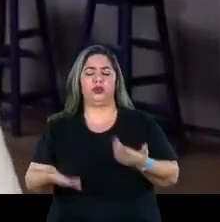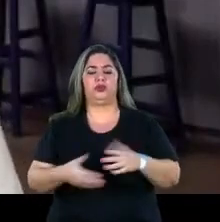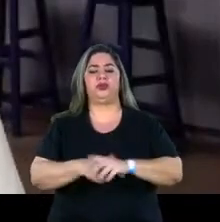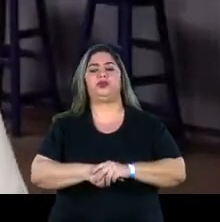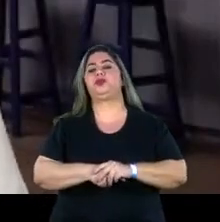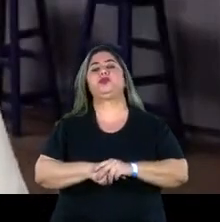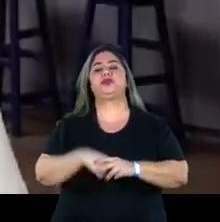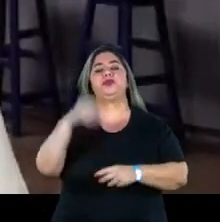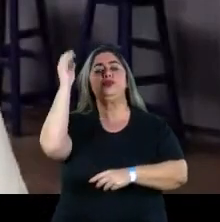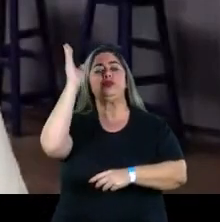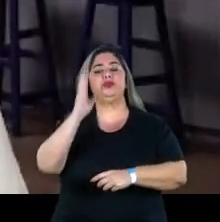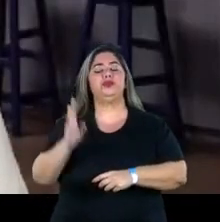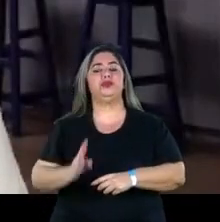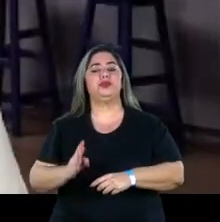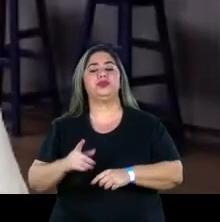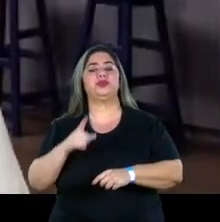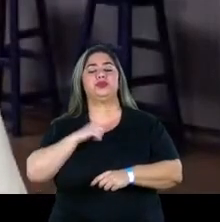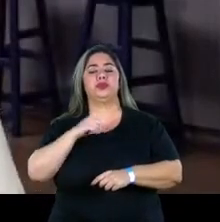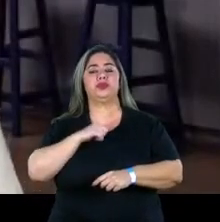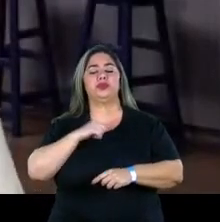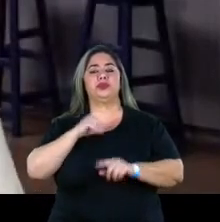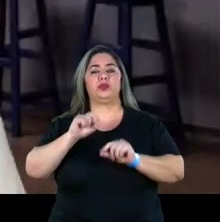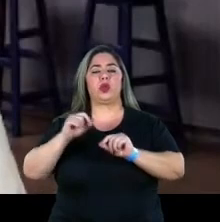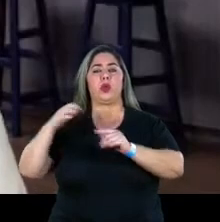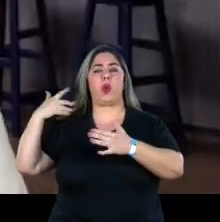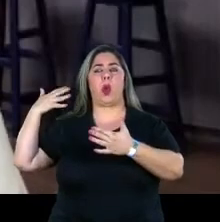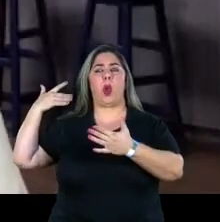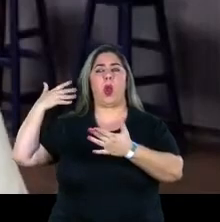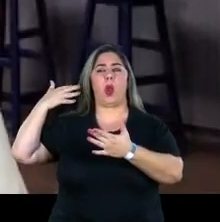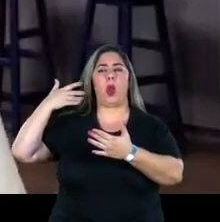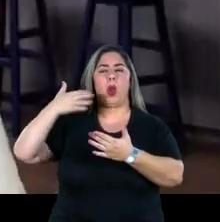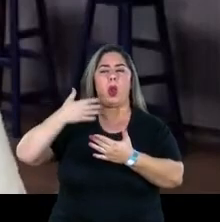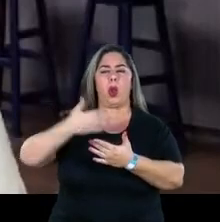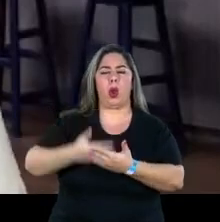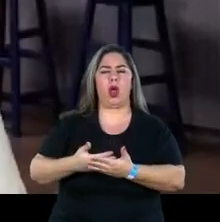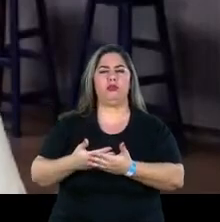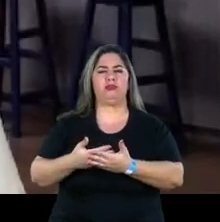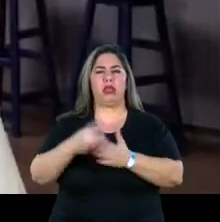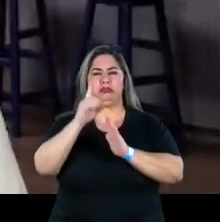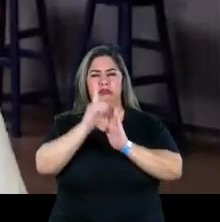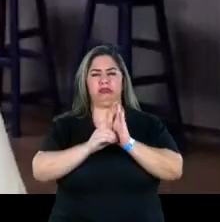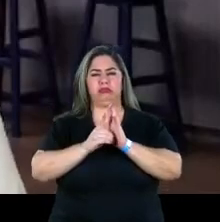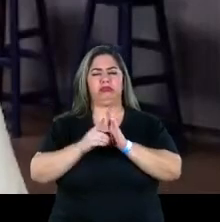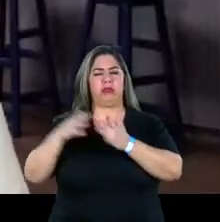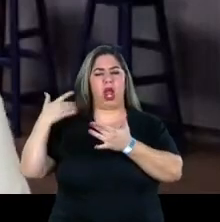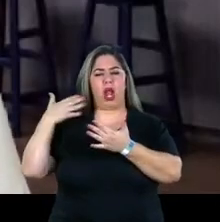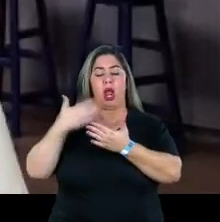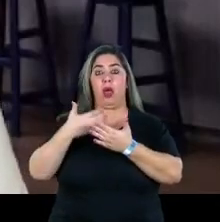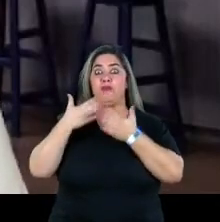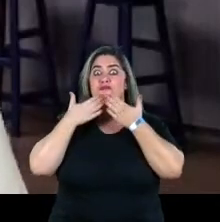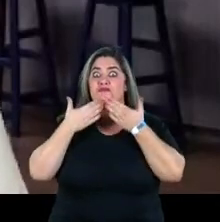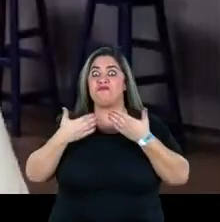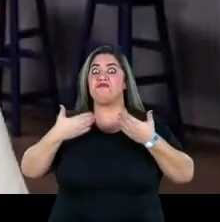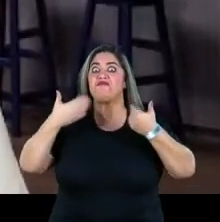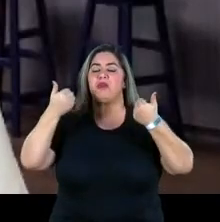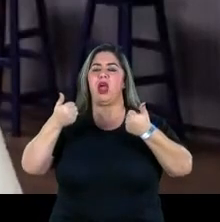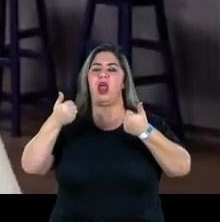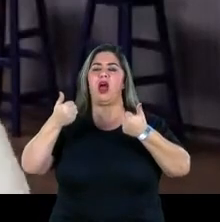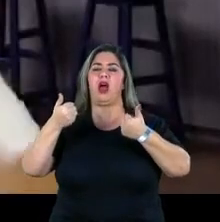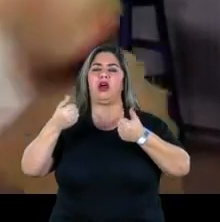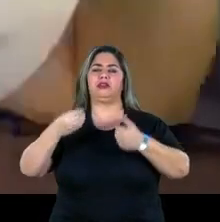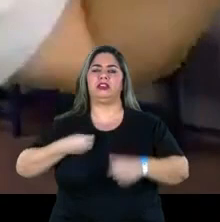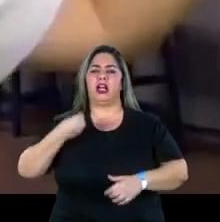Bom, o Brasil ele vem ao longo, vinha ao longo das últimas décadas numa melhora de condições sociais.